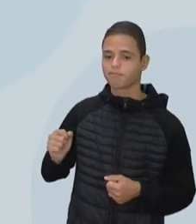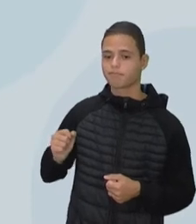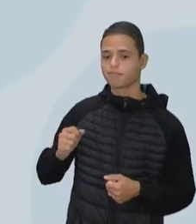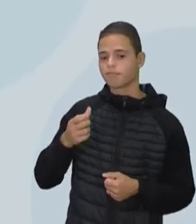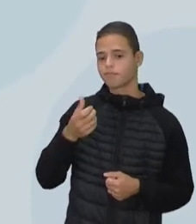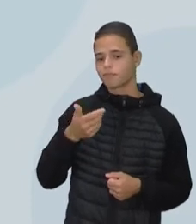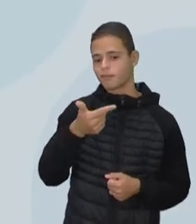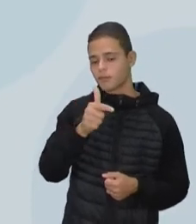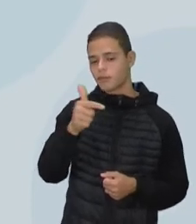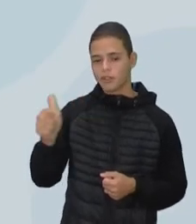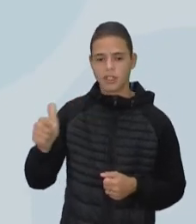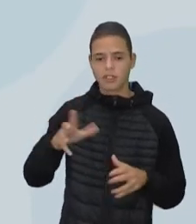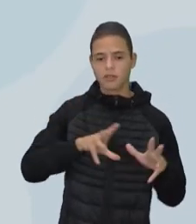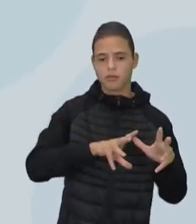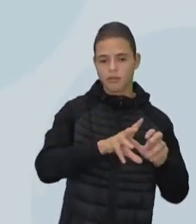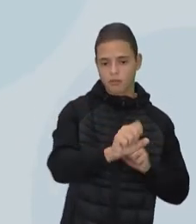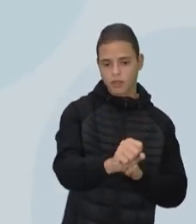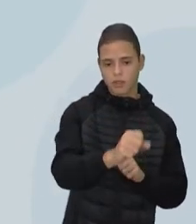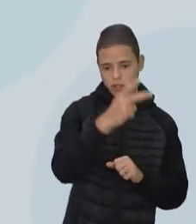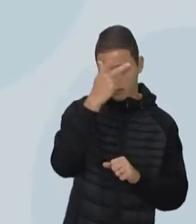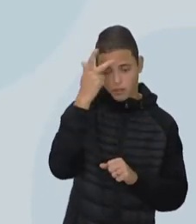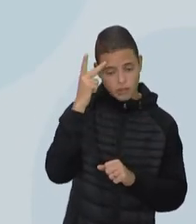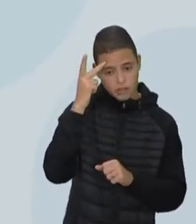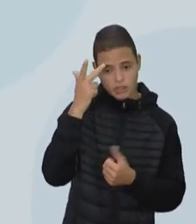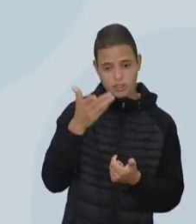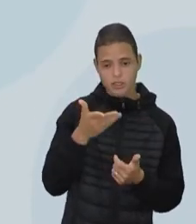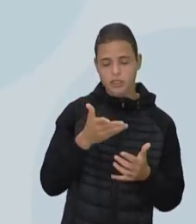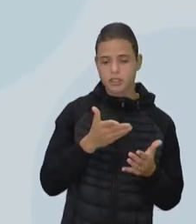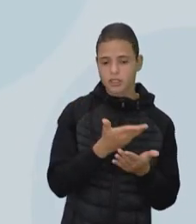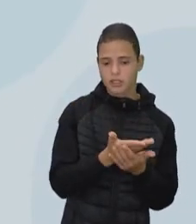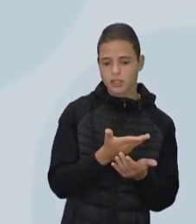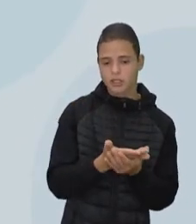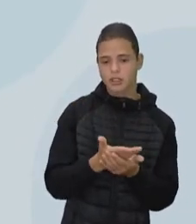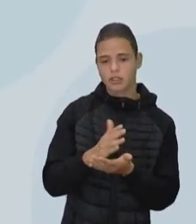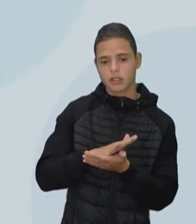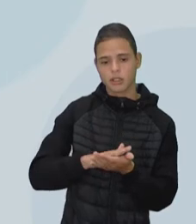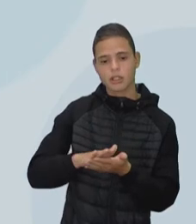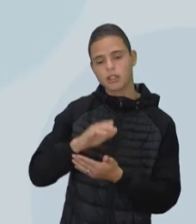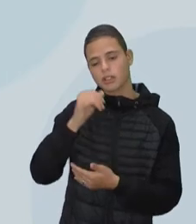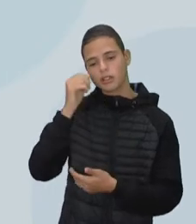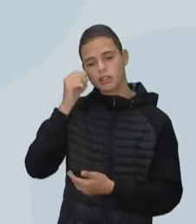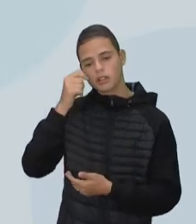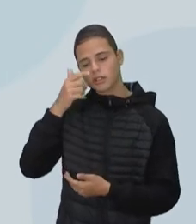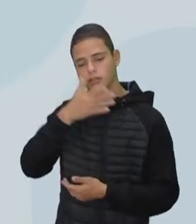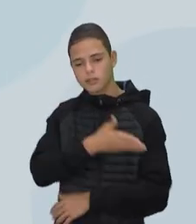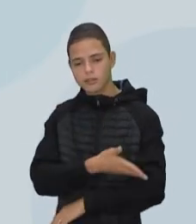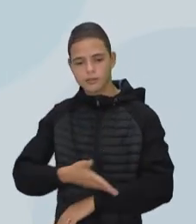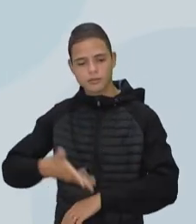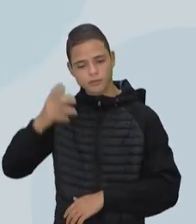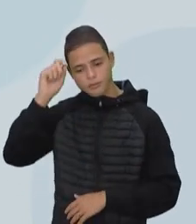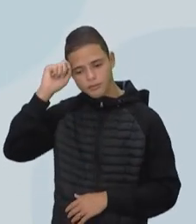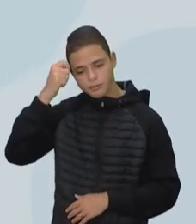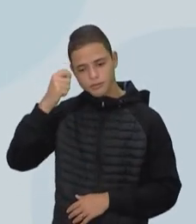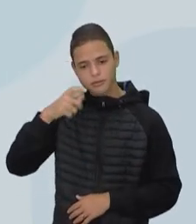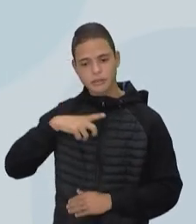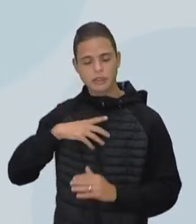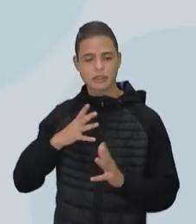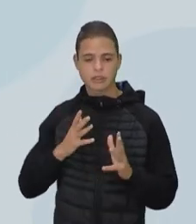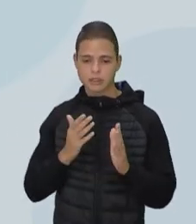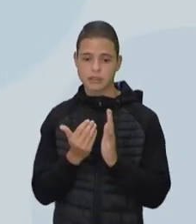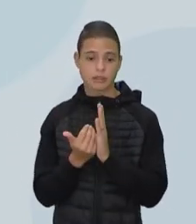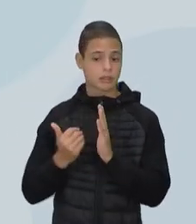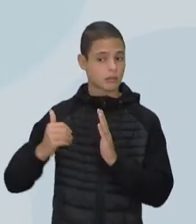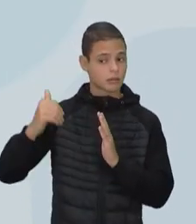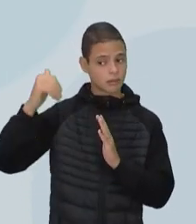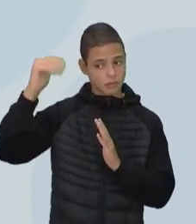sem instrução, as pessoas sem instrução de cor de pele preta ou parda elas superam em muito